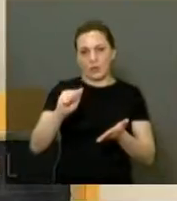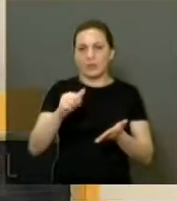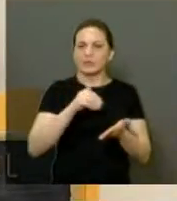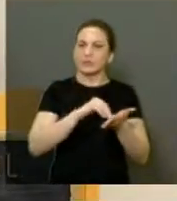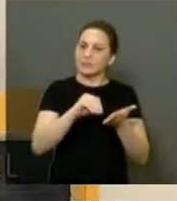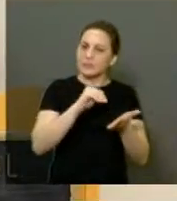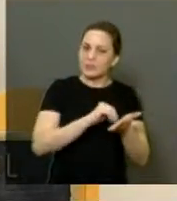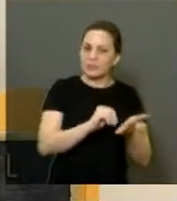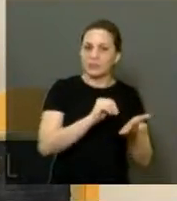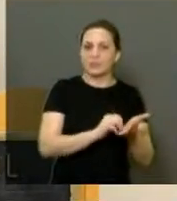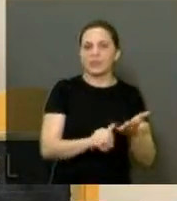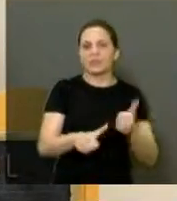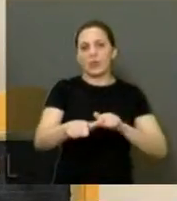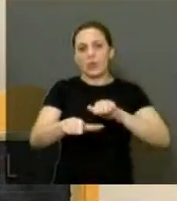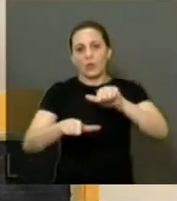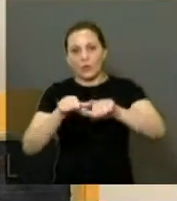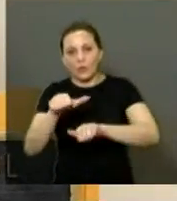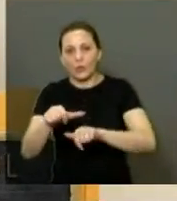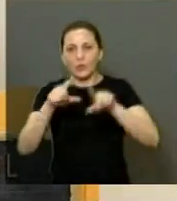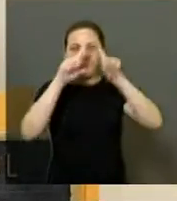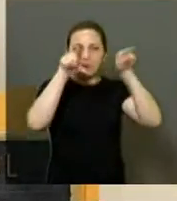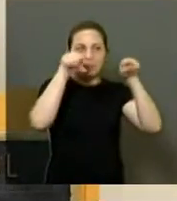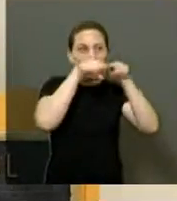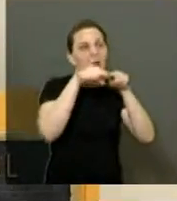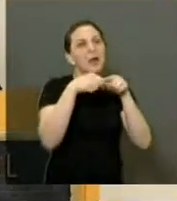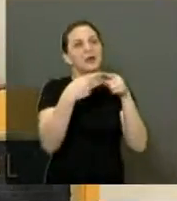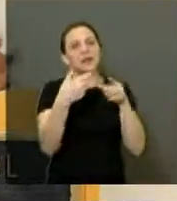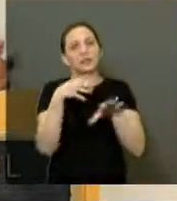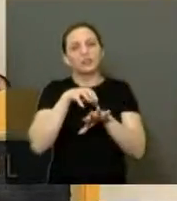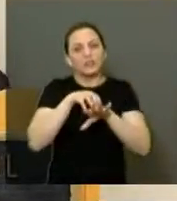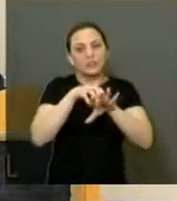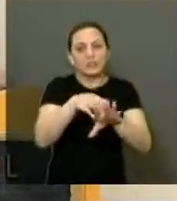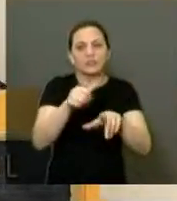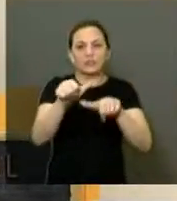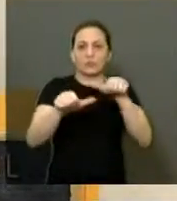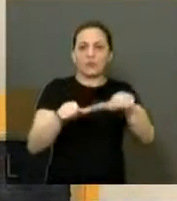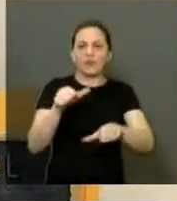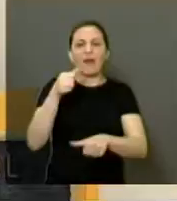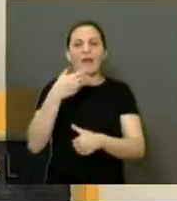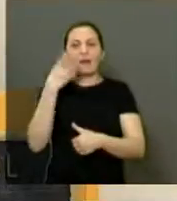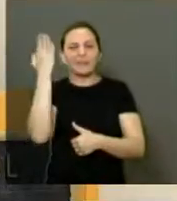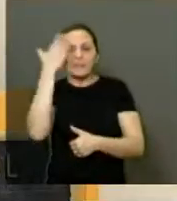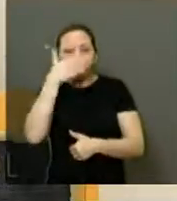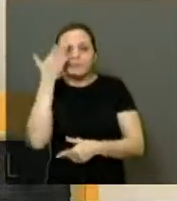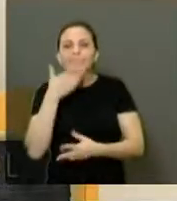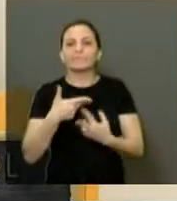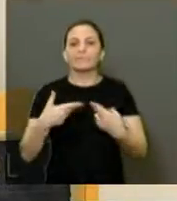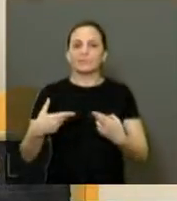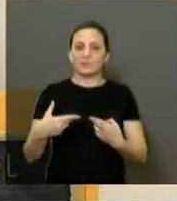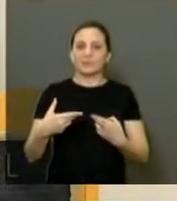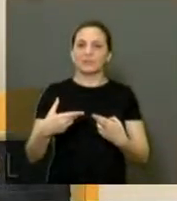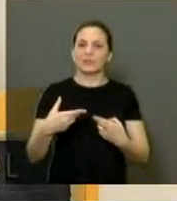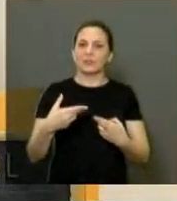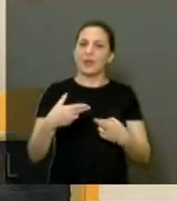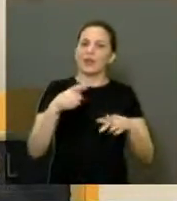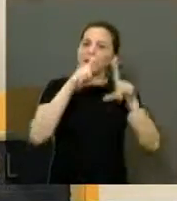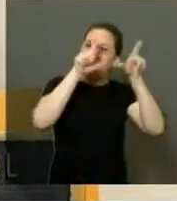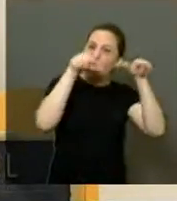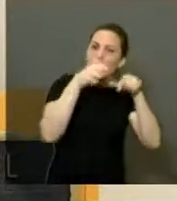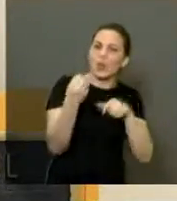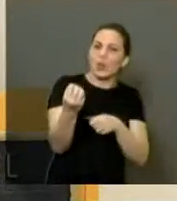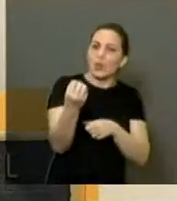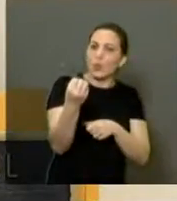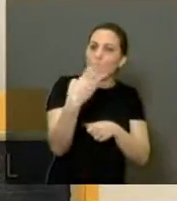para que sejam trocadas as placas de sinalização que estão ruins, que sejam feitas sinalizações novas de